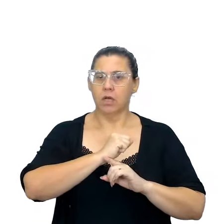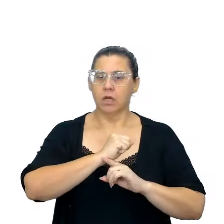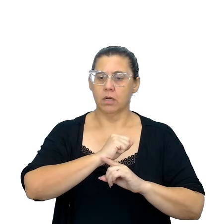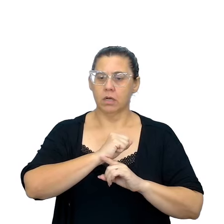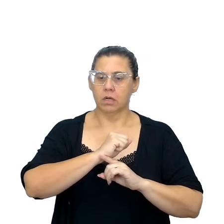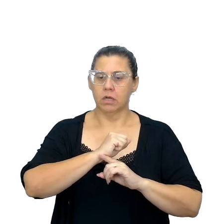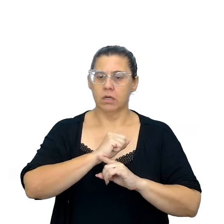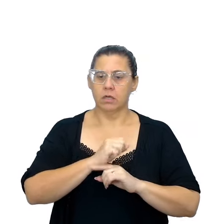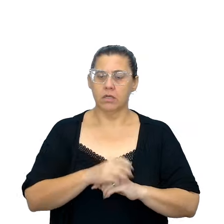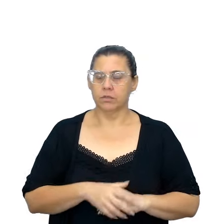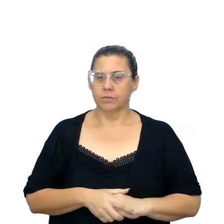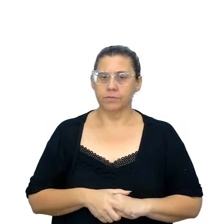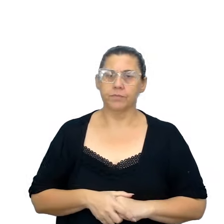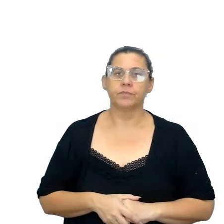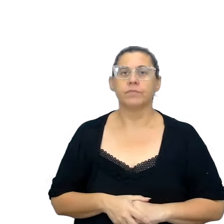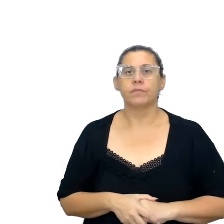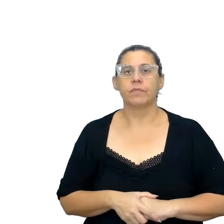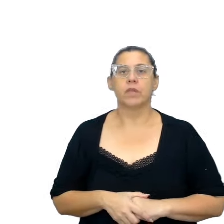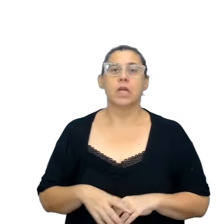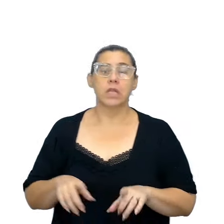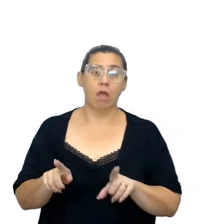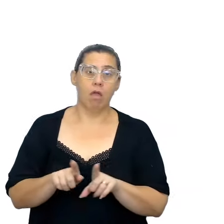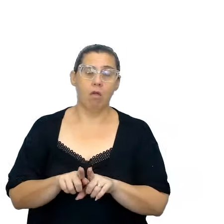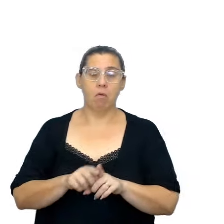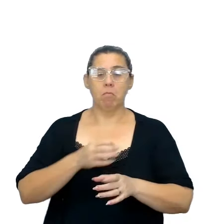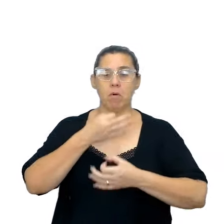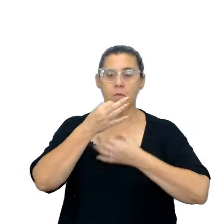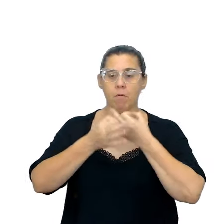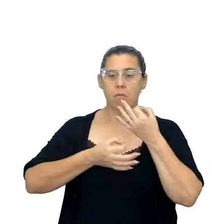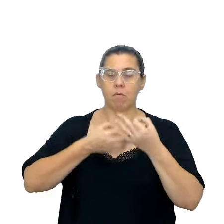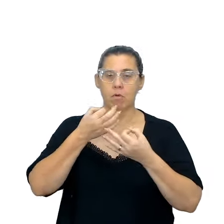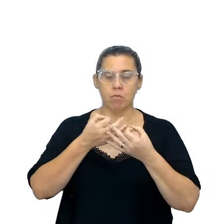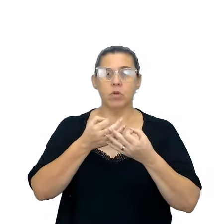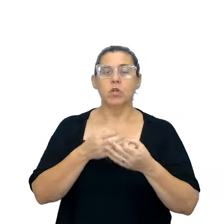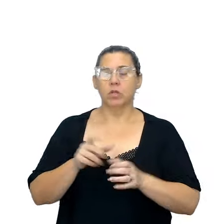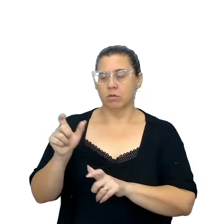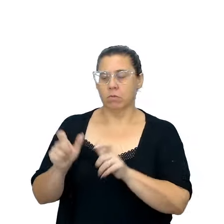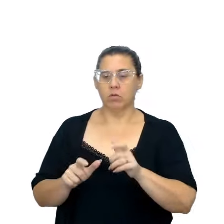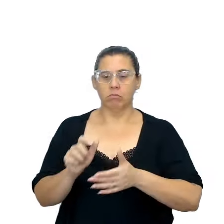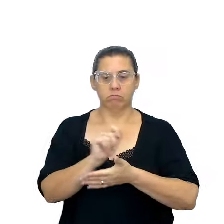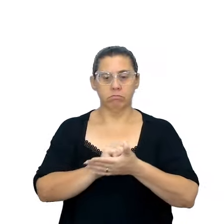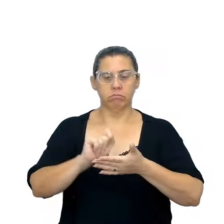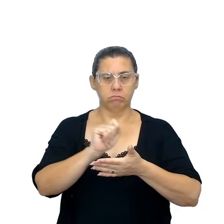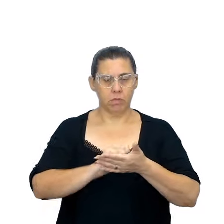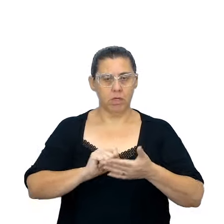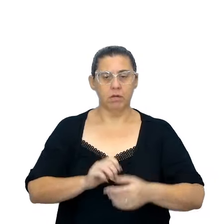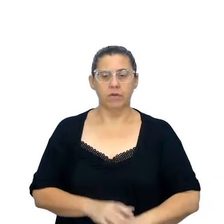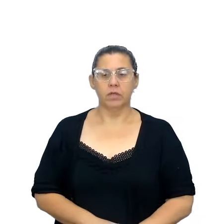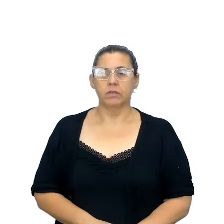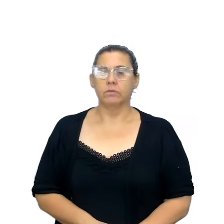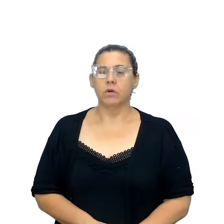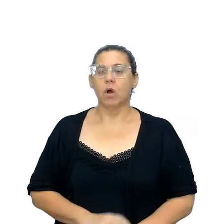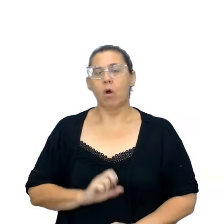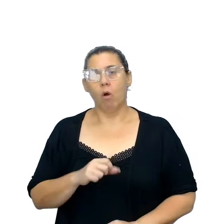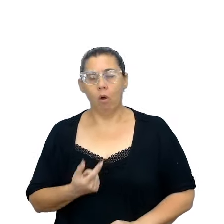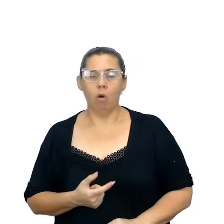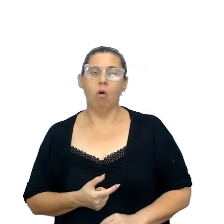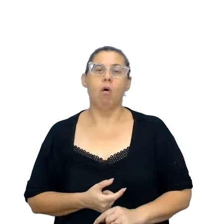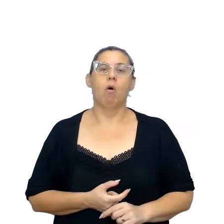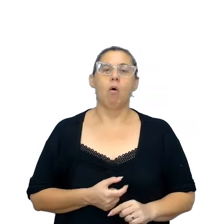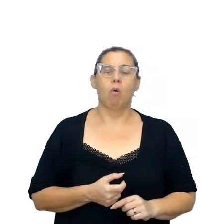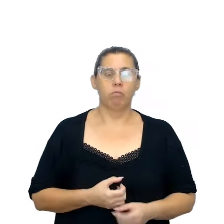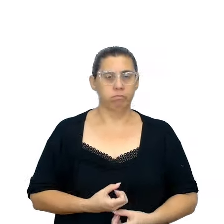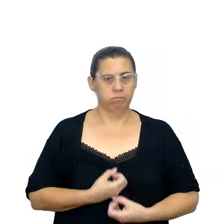criticada pelos literatos, né, por aqueles que escreveram os poemas, ou então que escreveram obras literárias,